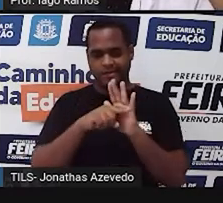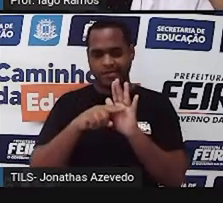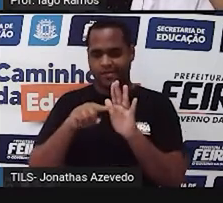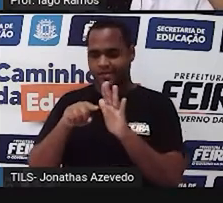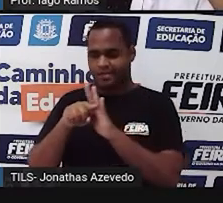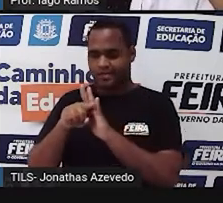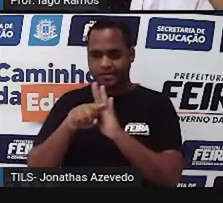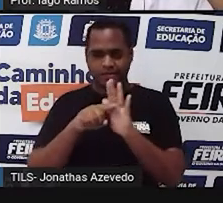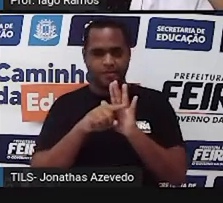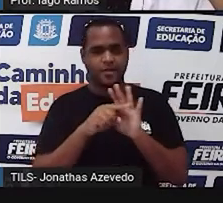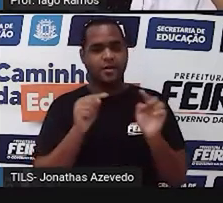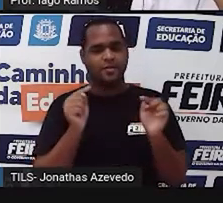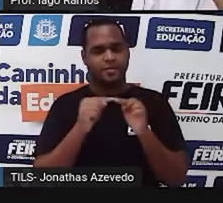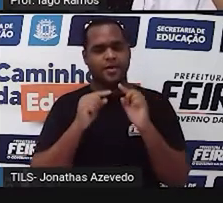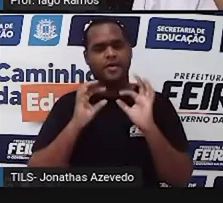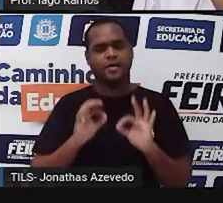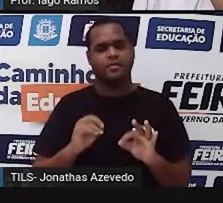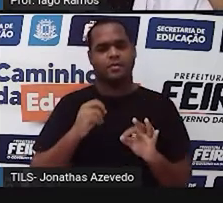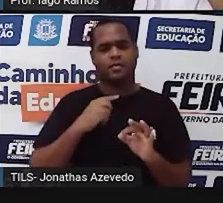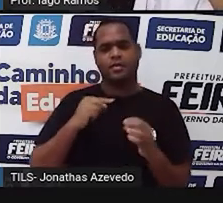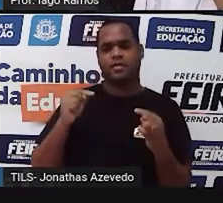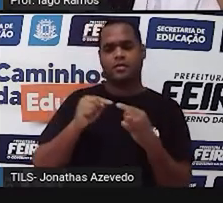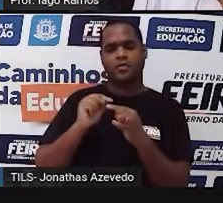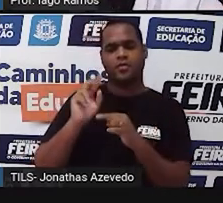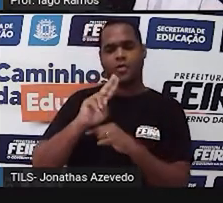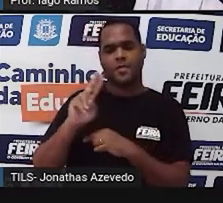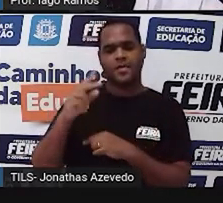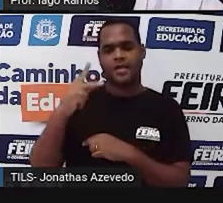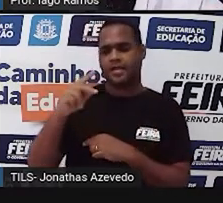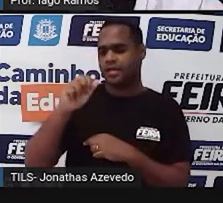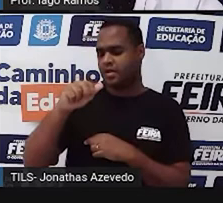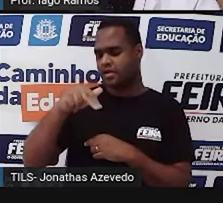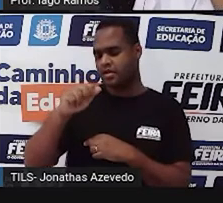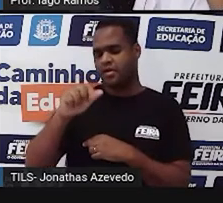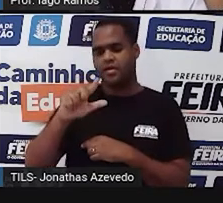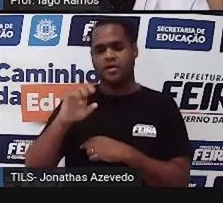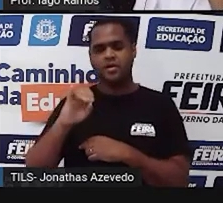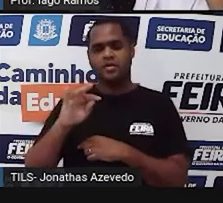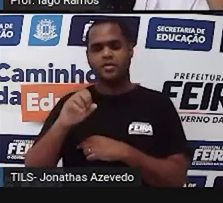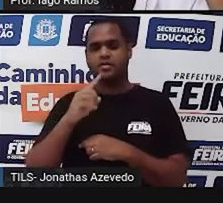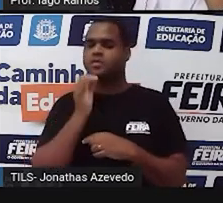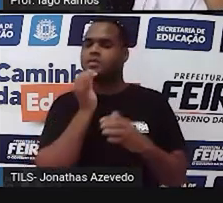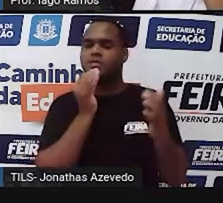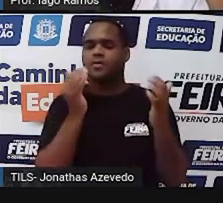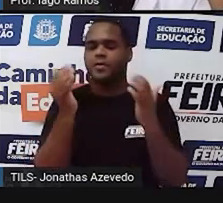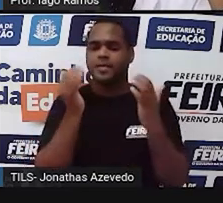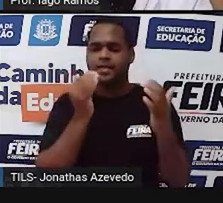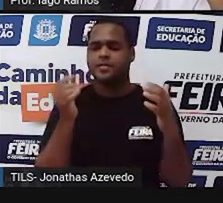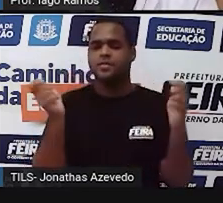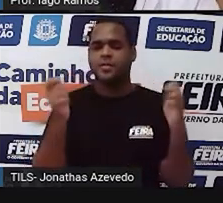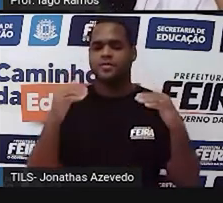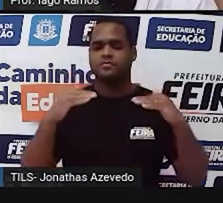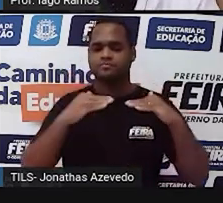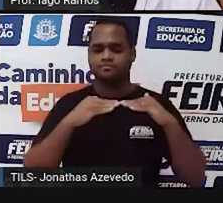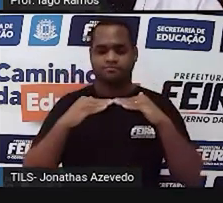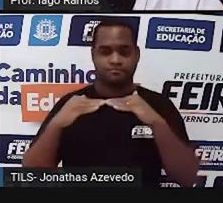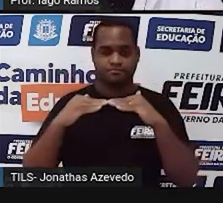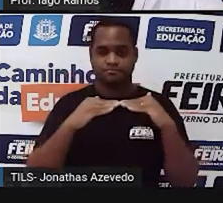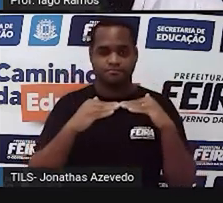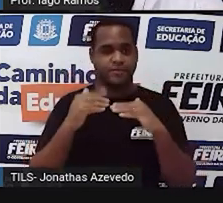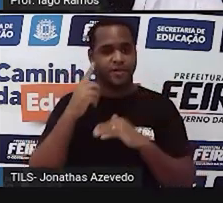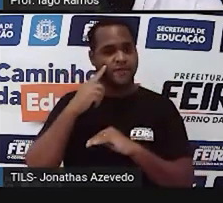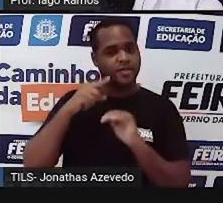dessa forma. E por isso que ela é chamada de analítica. Porque você precisa fazer uma comparação e analisar, ó.